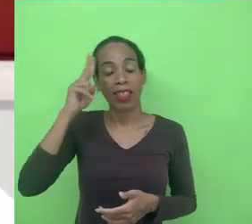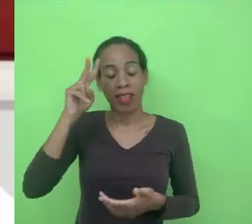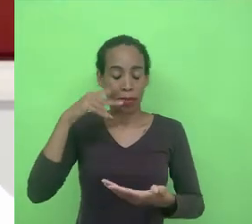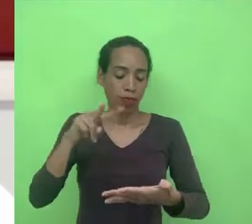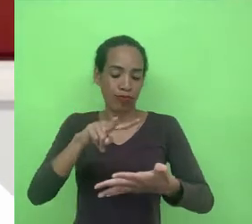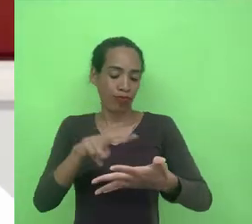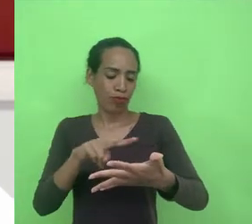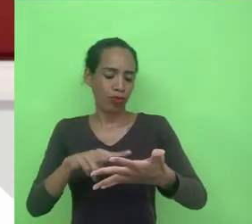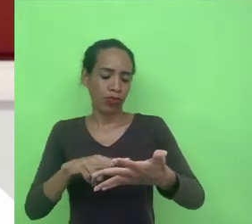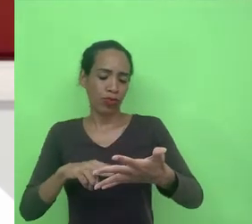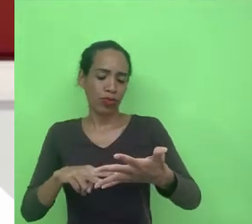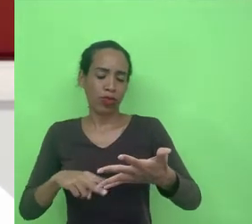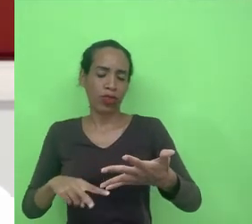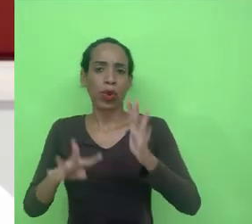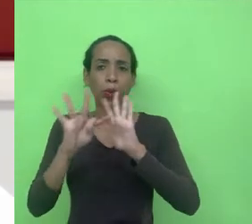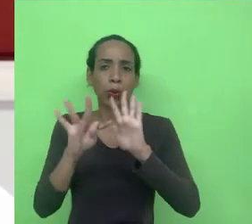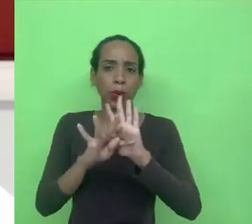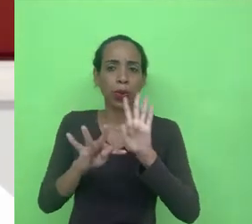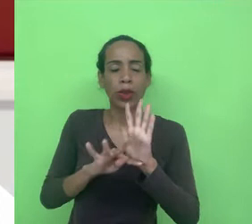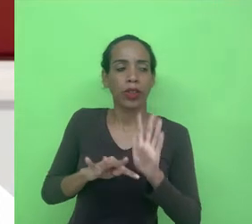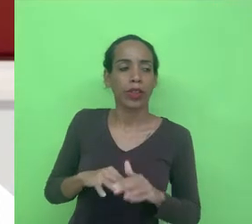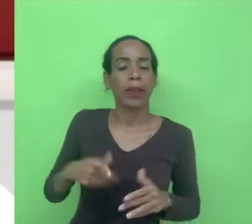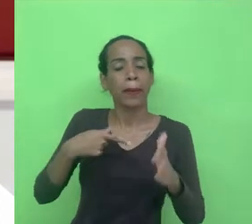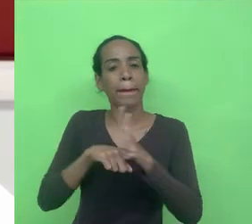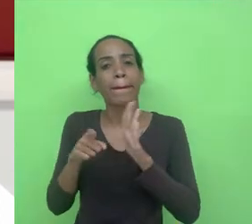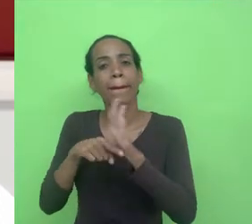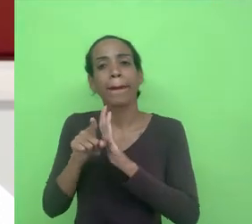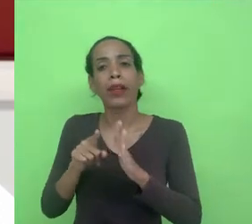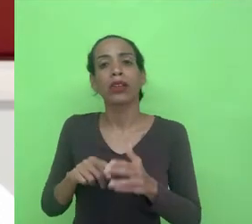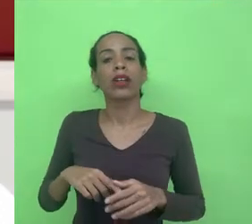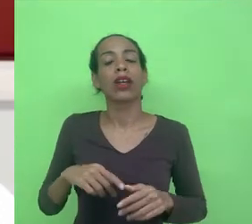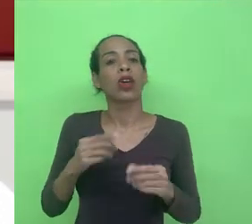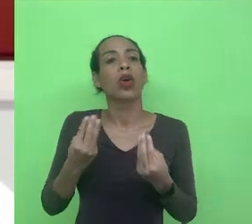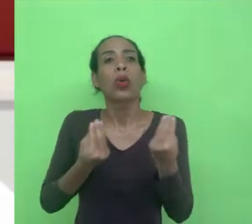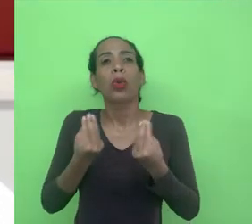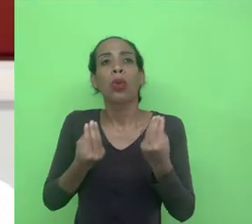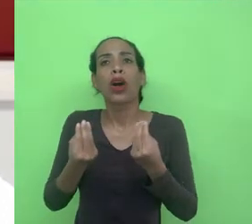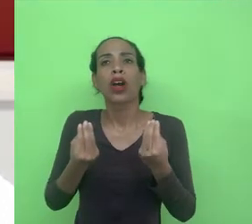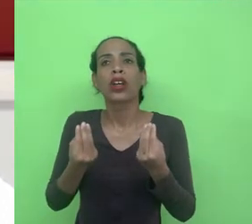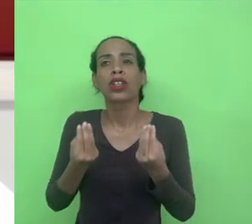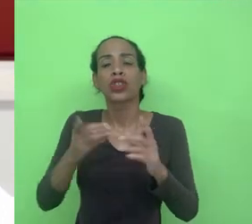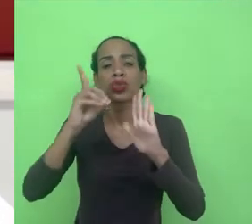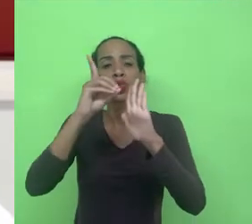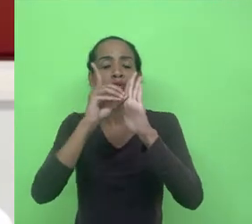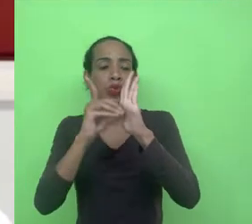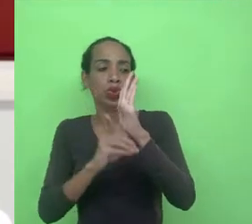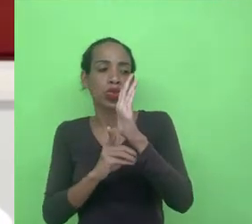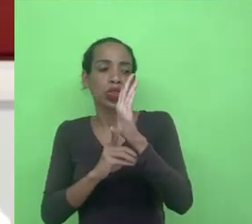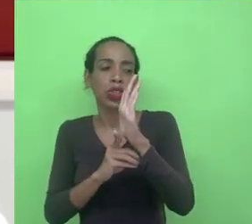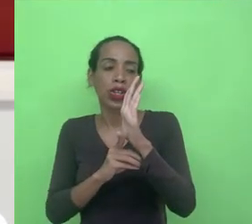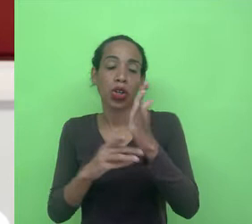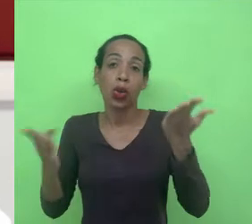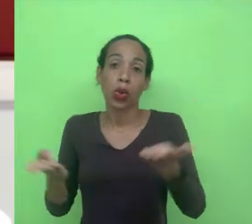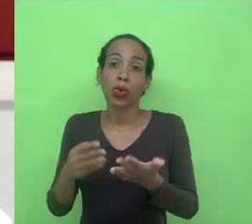e a partir deles questionar você sobre quais são os limites do direito como a gente conhece hoje como